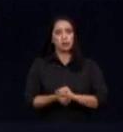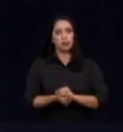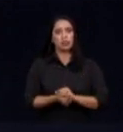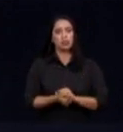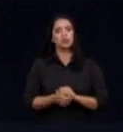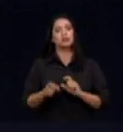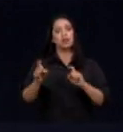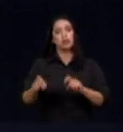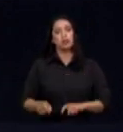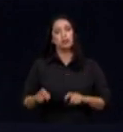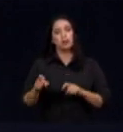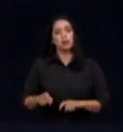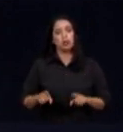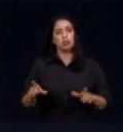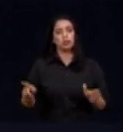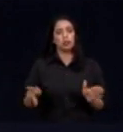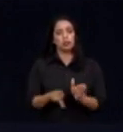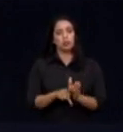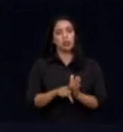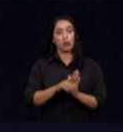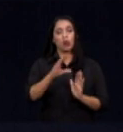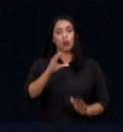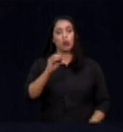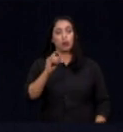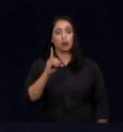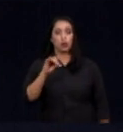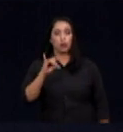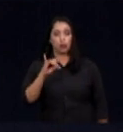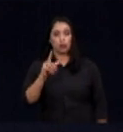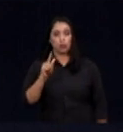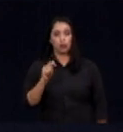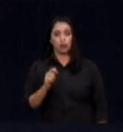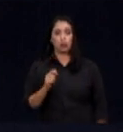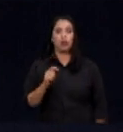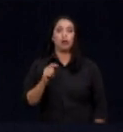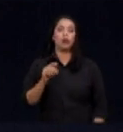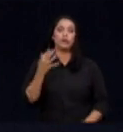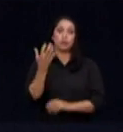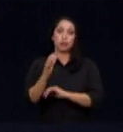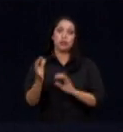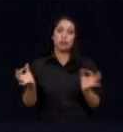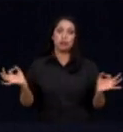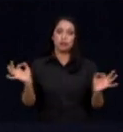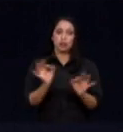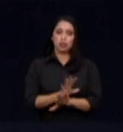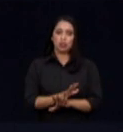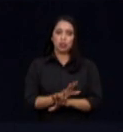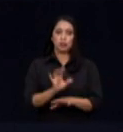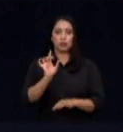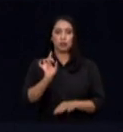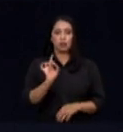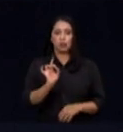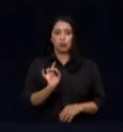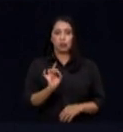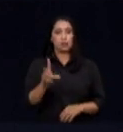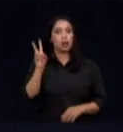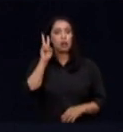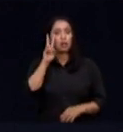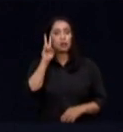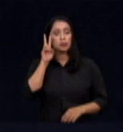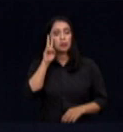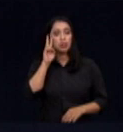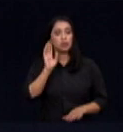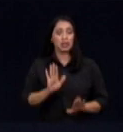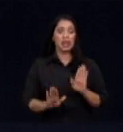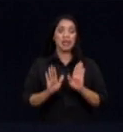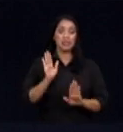construções rurais e a implementação do próprio Código Florestal. Excelência, com isso eu encerro minha participação, fazendo simplesmente uma lembrança de